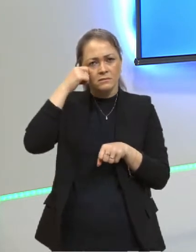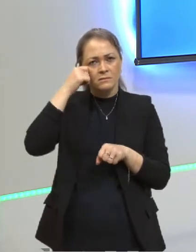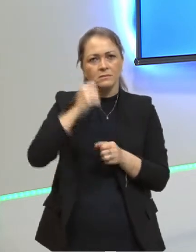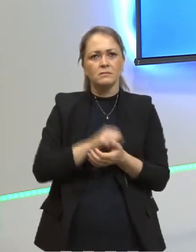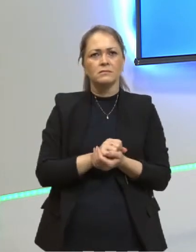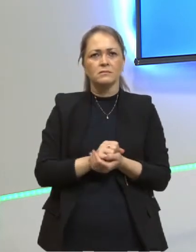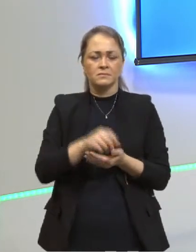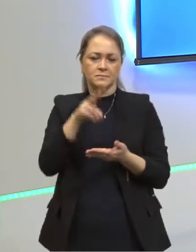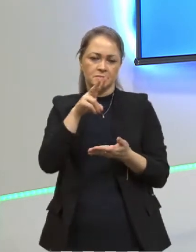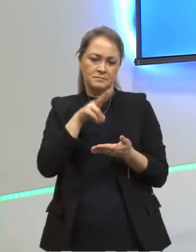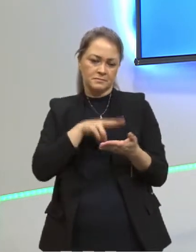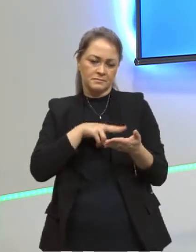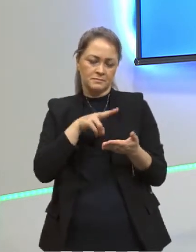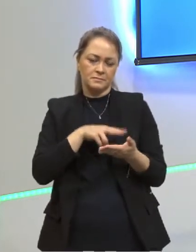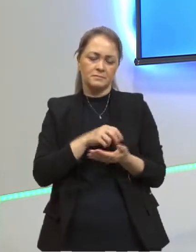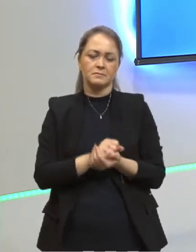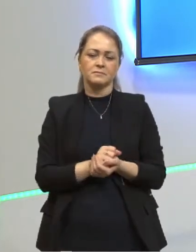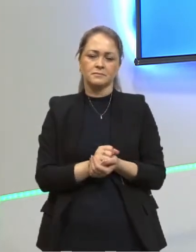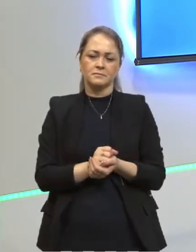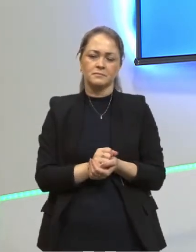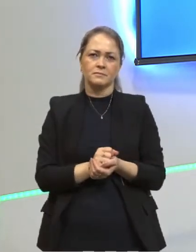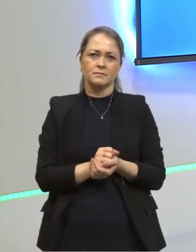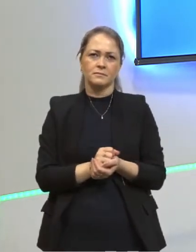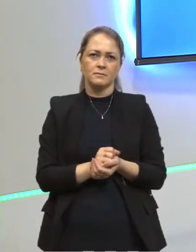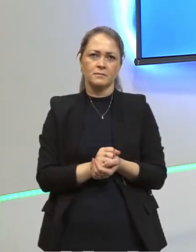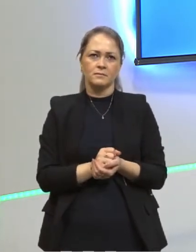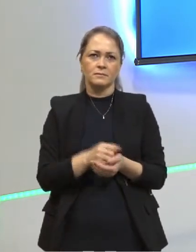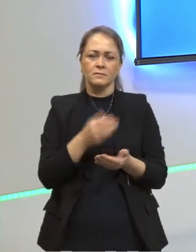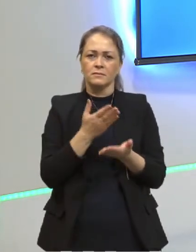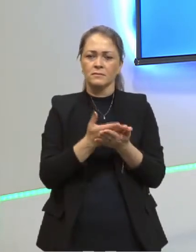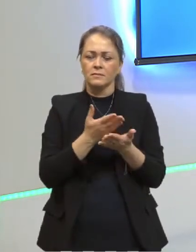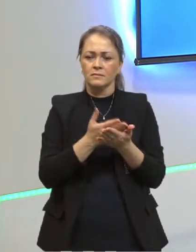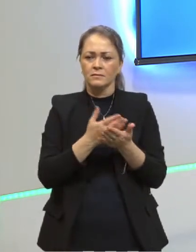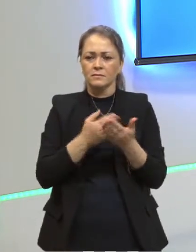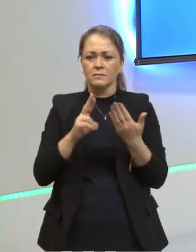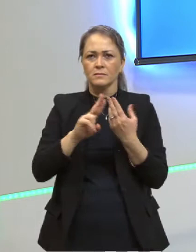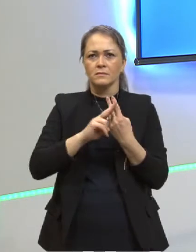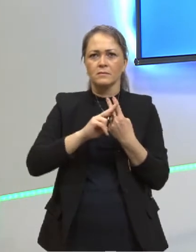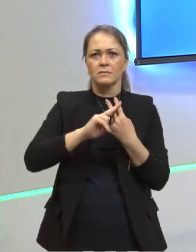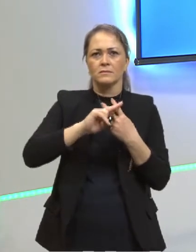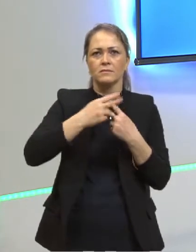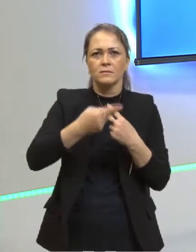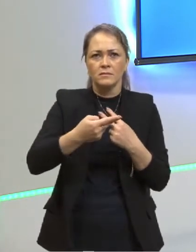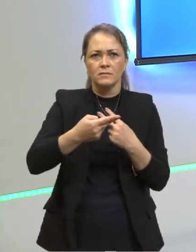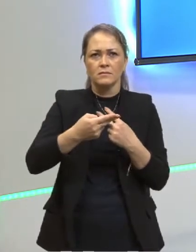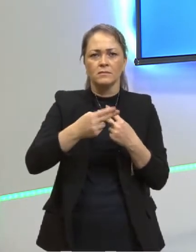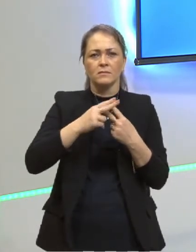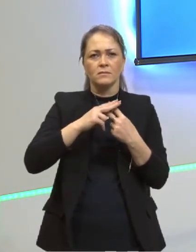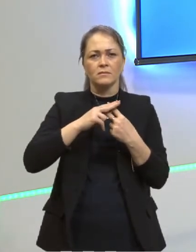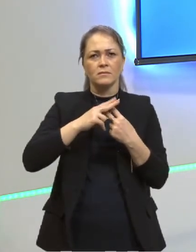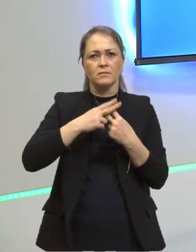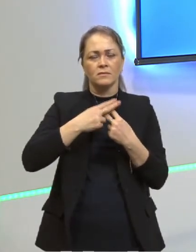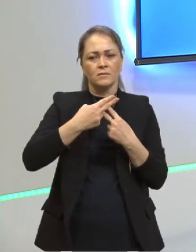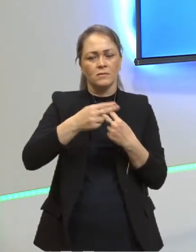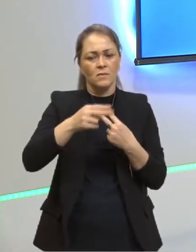consegue identificar o que eu falei. Vamos lá. Para o estudo das radiações emitidas, foi idealizado um corpo. Olha só, um corpo ideal, corpo negro.